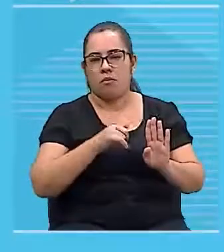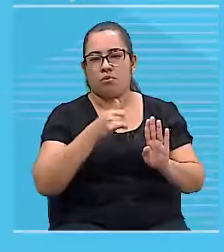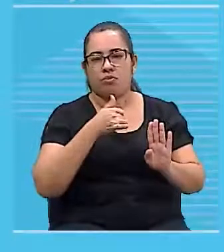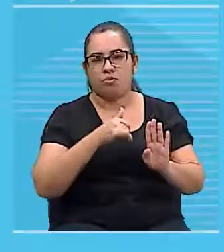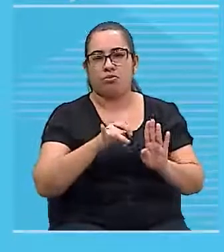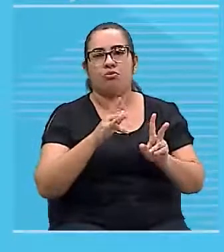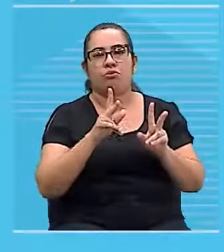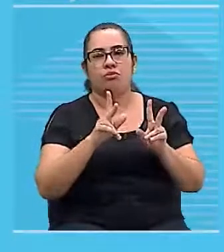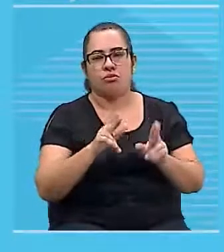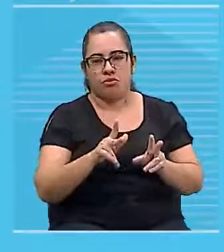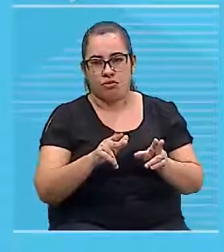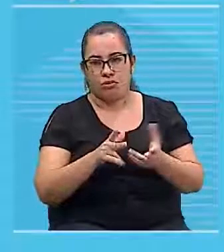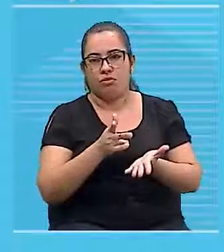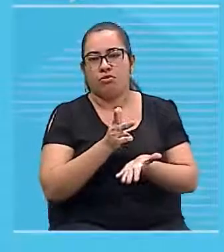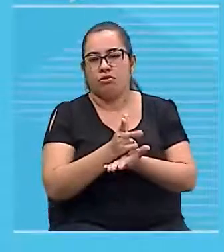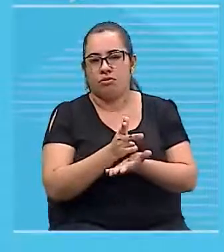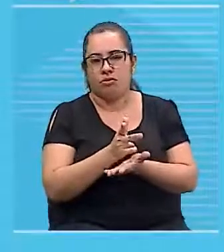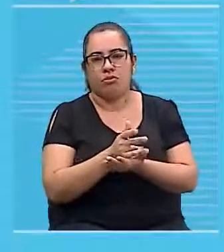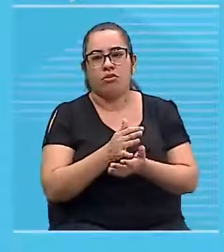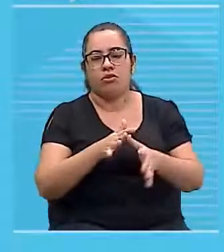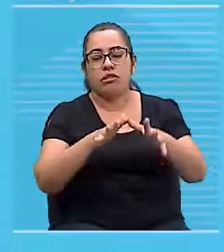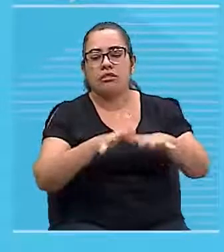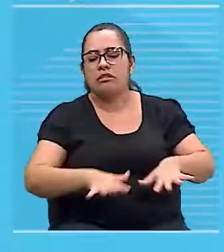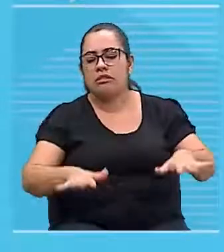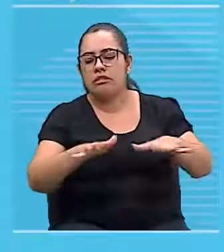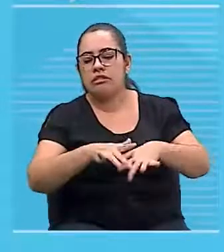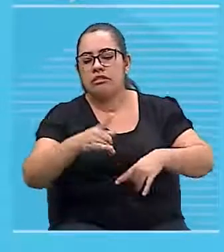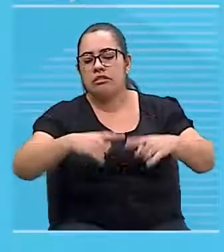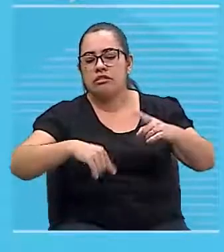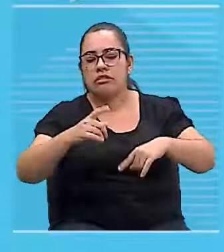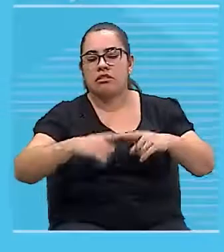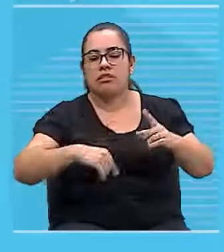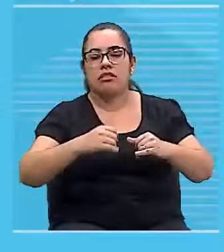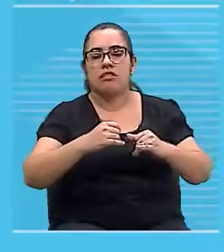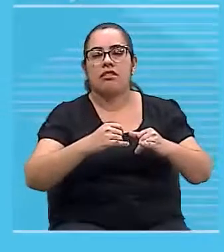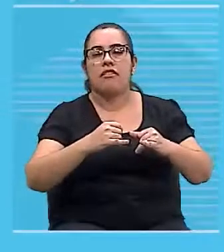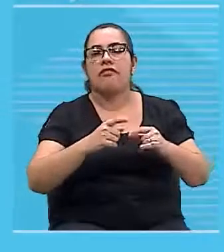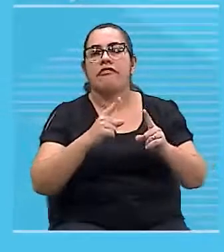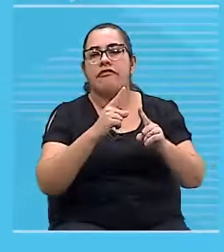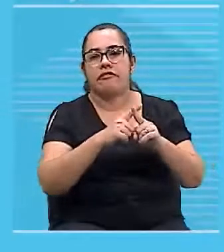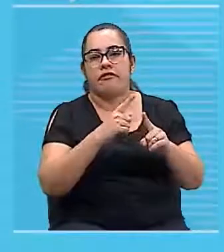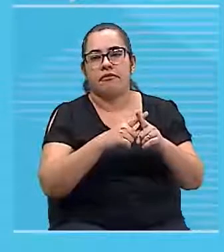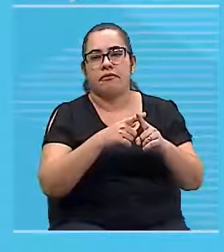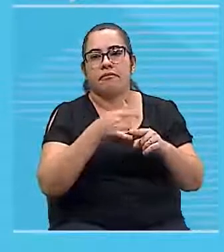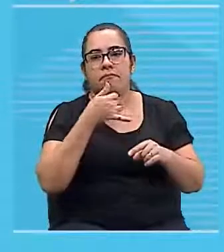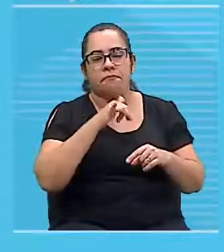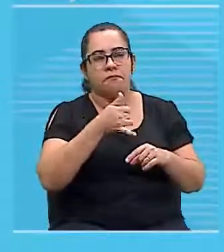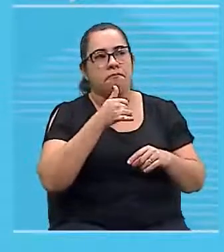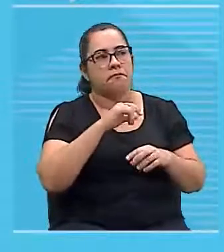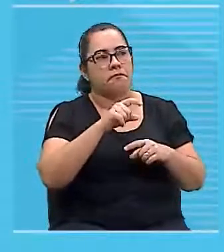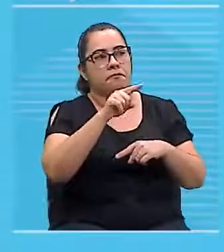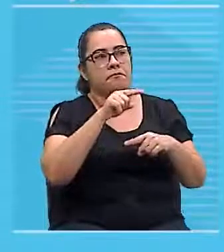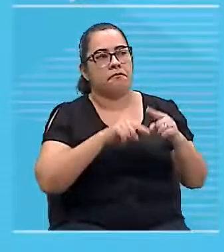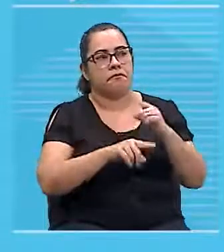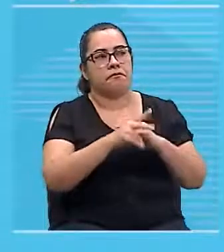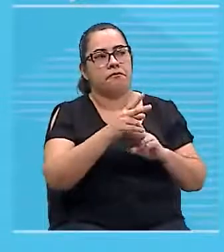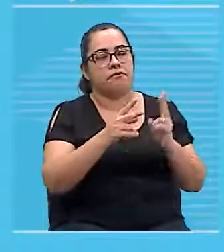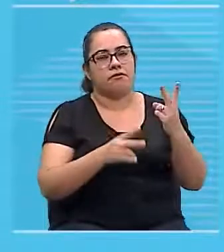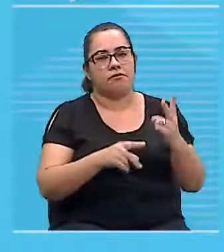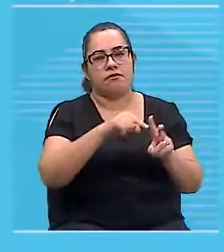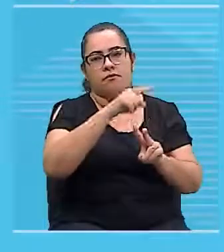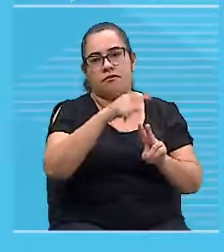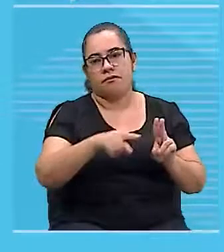à constante do meio vezes a corrente elétrica dividido por 2 pi